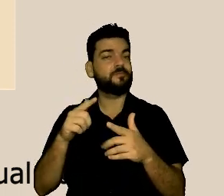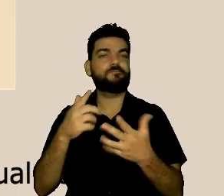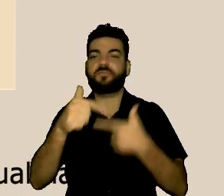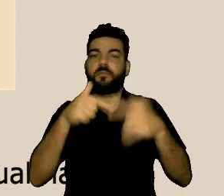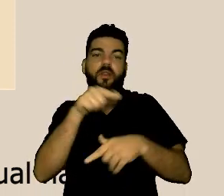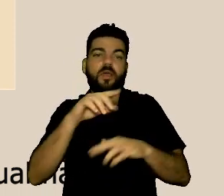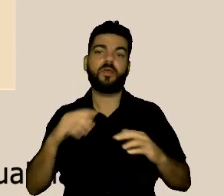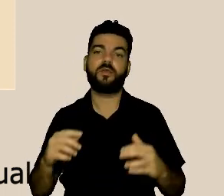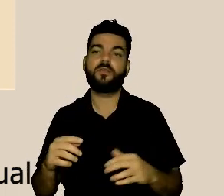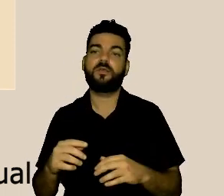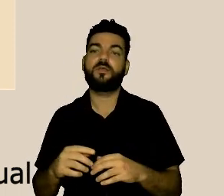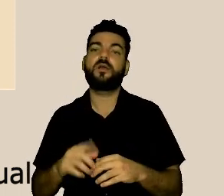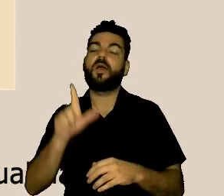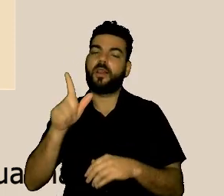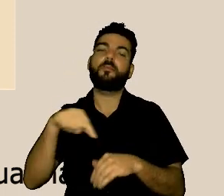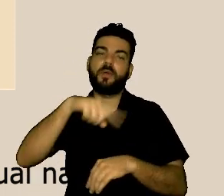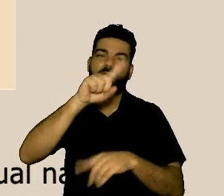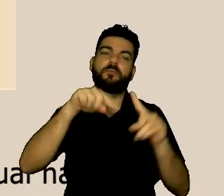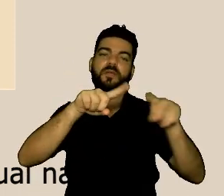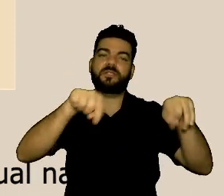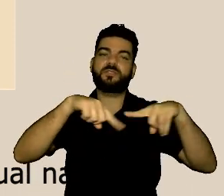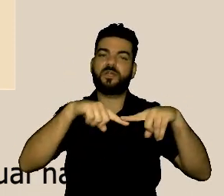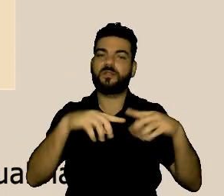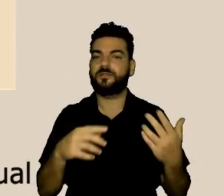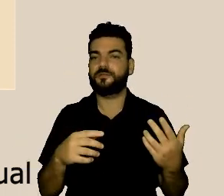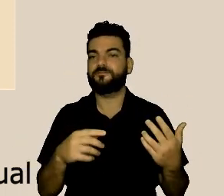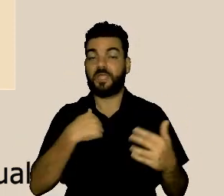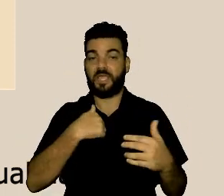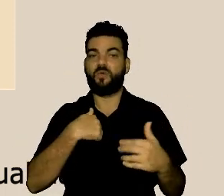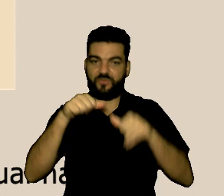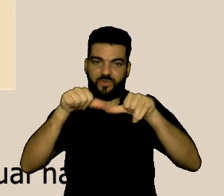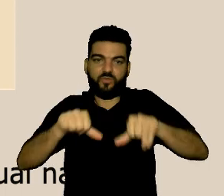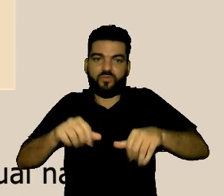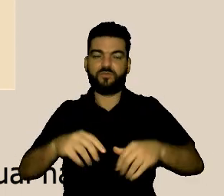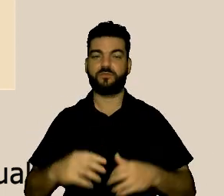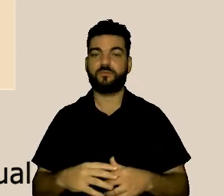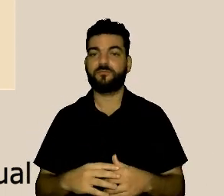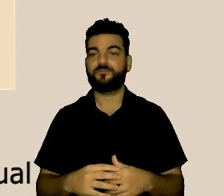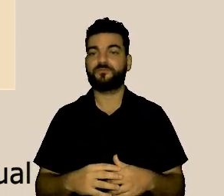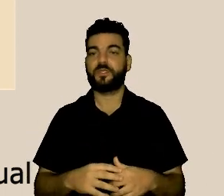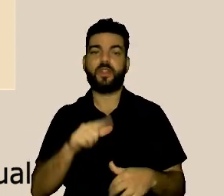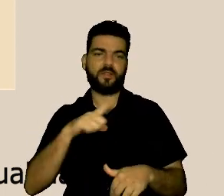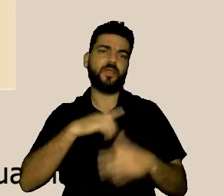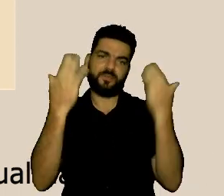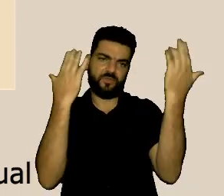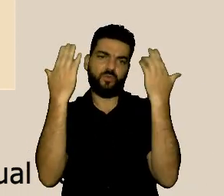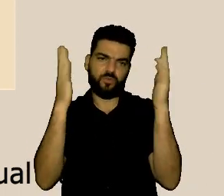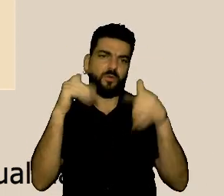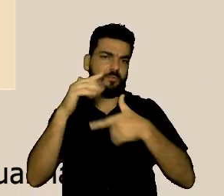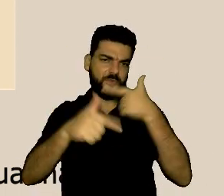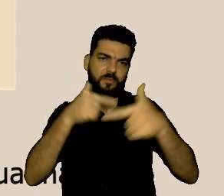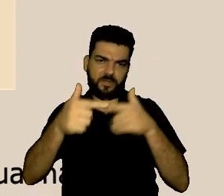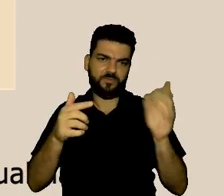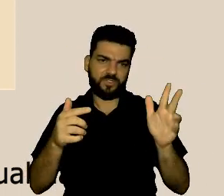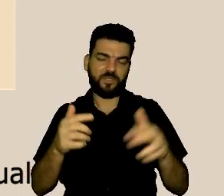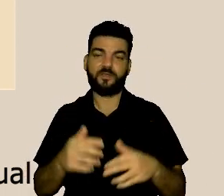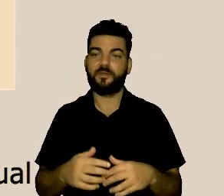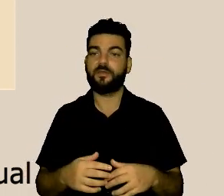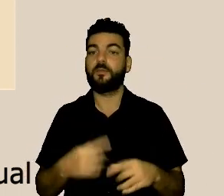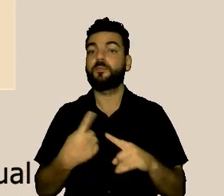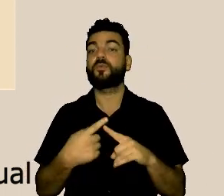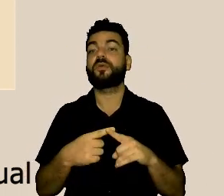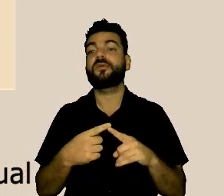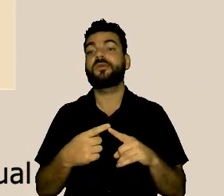encaminhar para o núcleo onde eu estou, que tem ali as psicólogas do trabalho, porque é uma